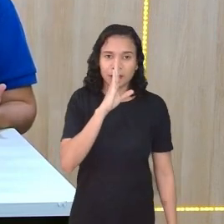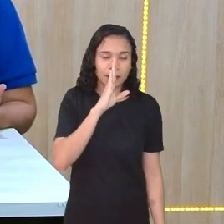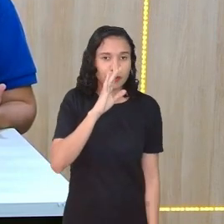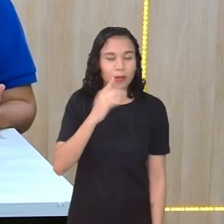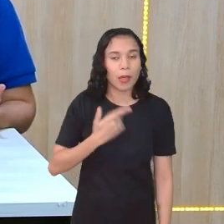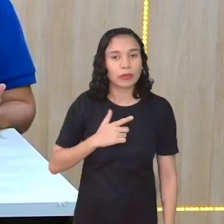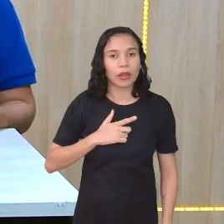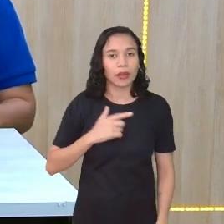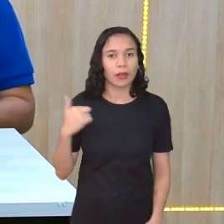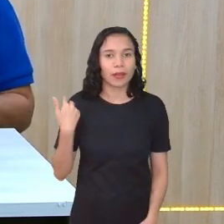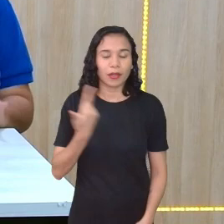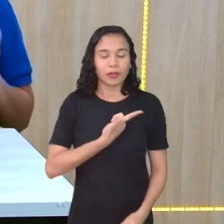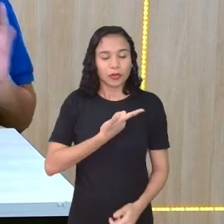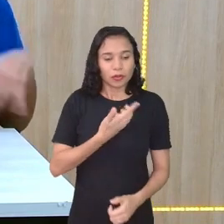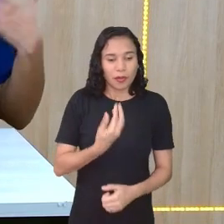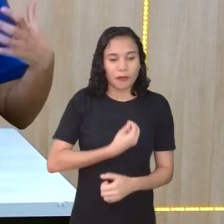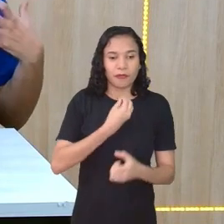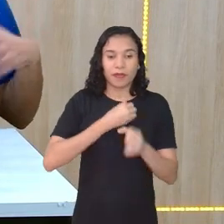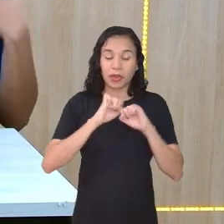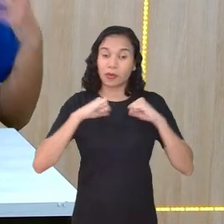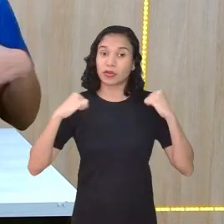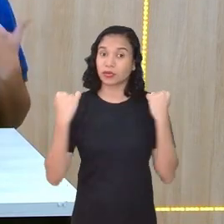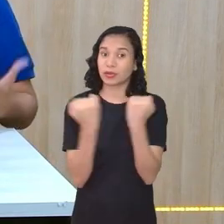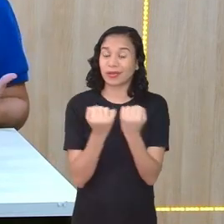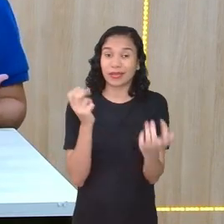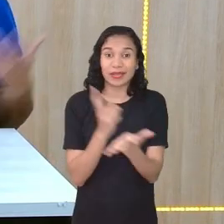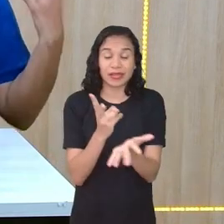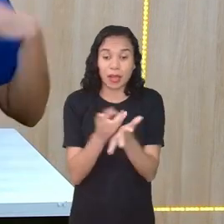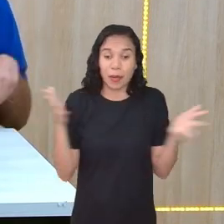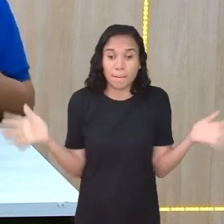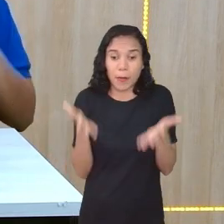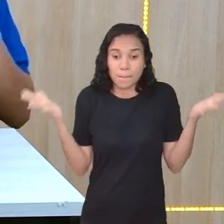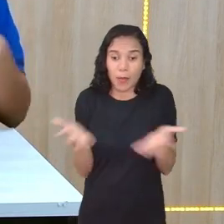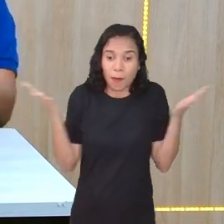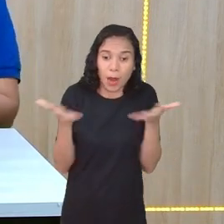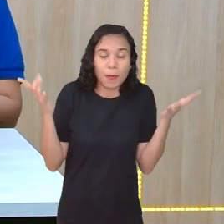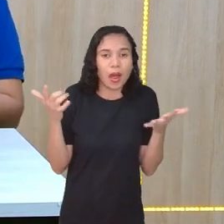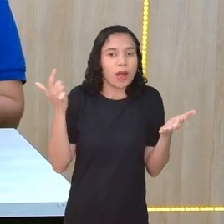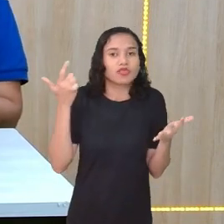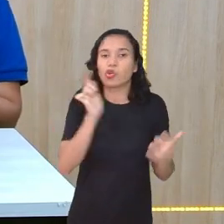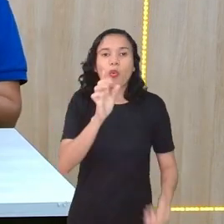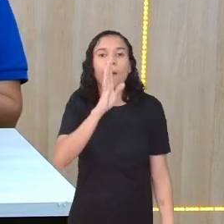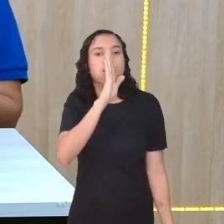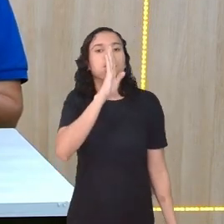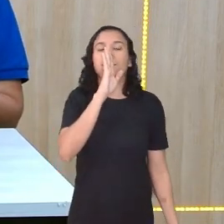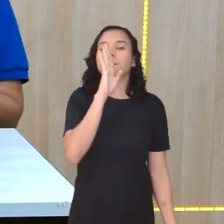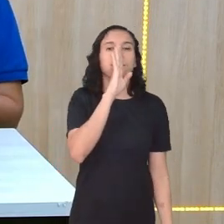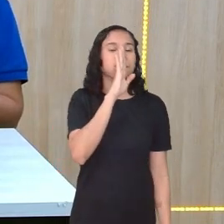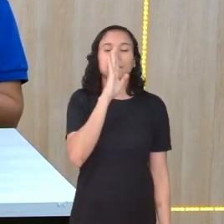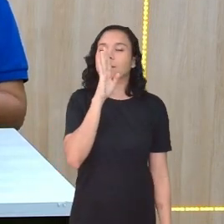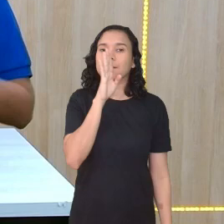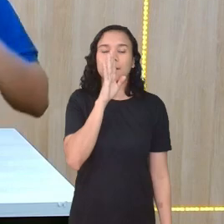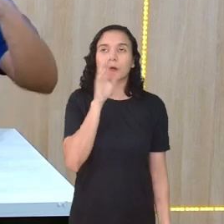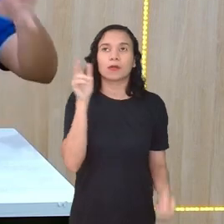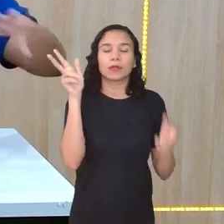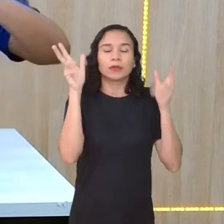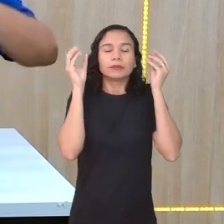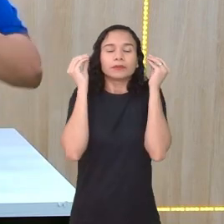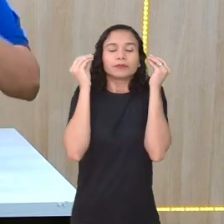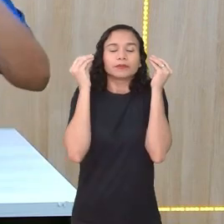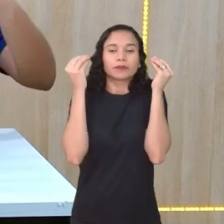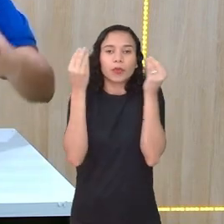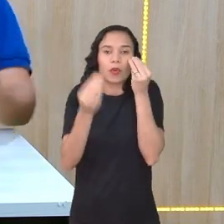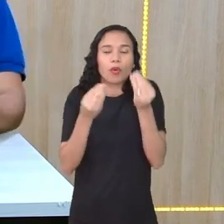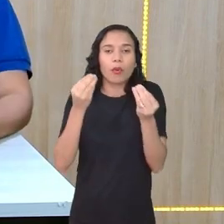Porque acho que a gente está vivendo em uma sociedade tão o tempo inteiro estimulada que a gente não consegue ficar em silêncio. Verdade. E aí, o podcast, ele vai